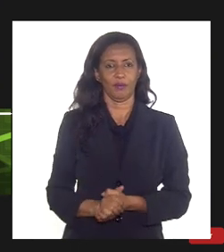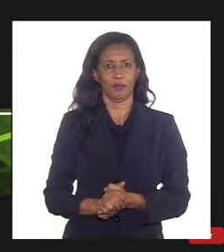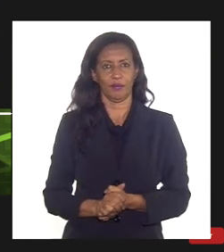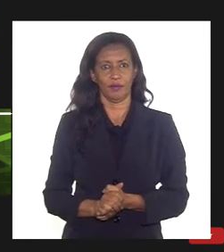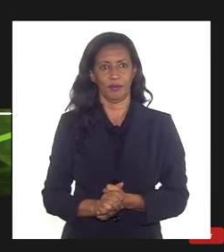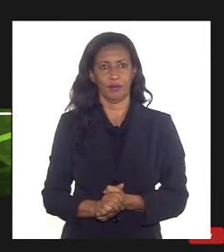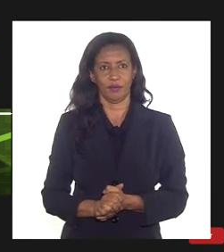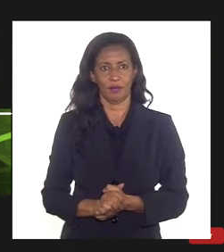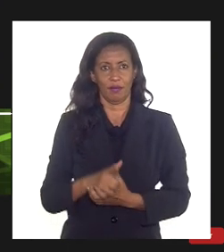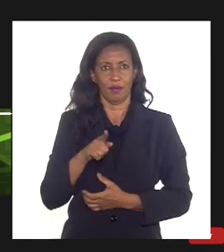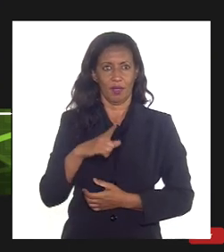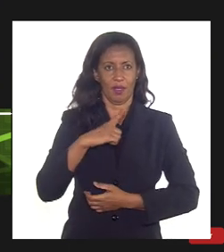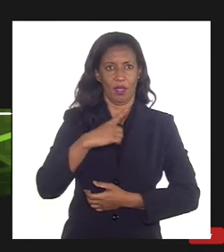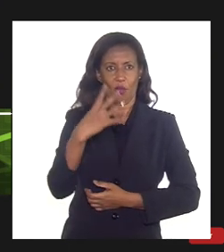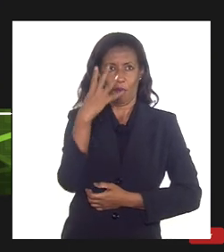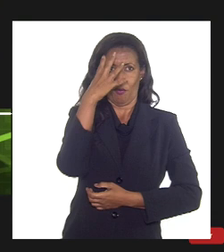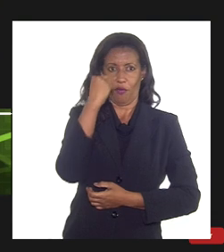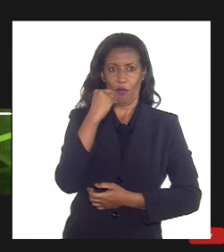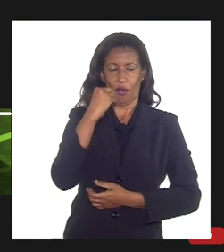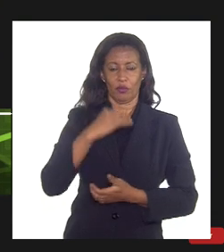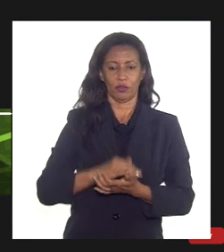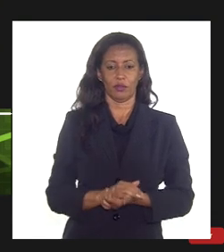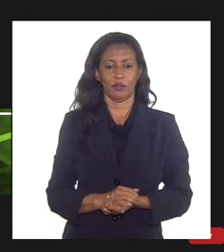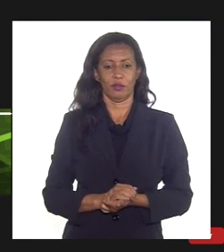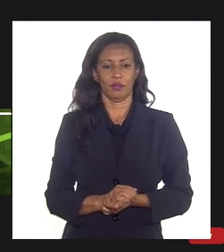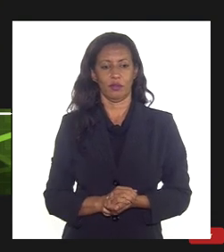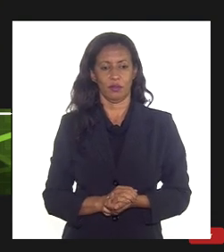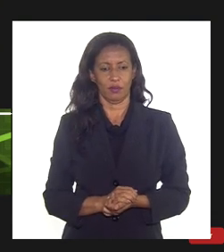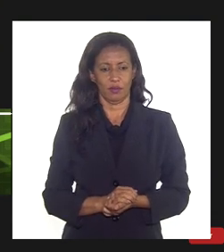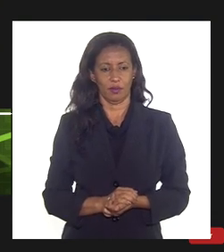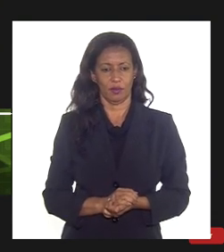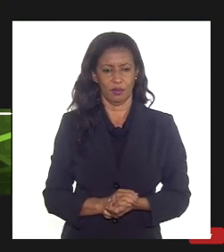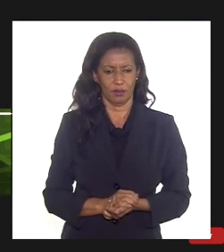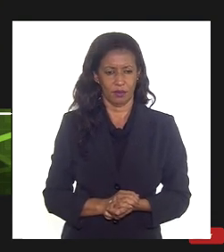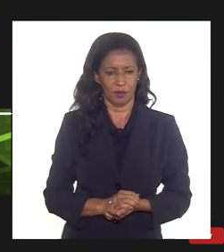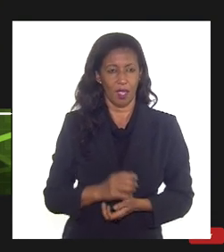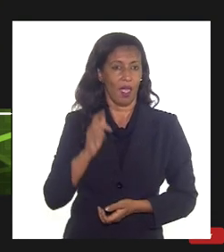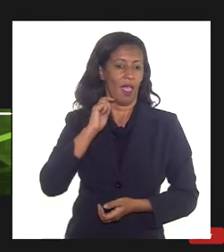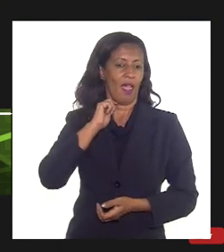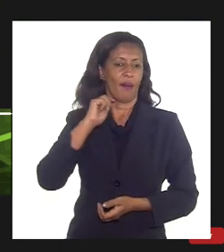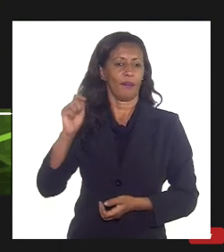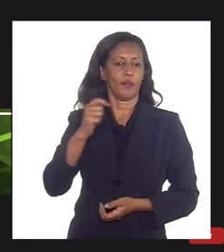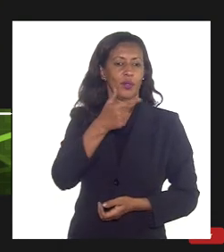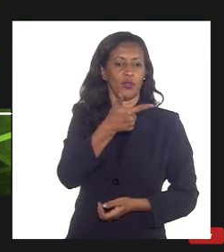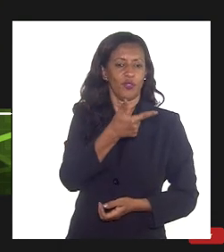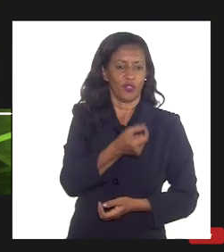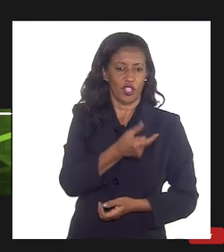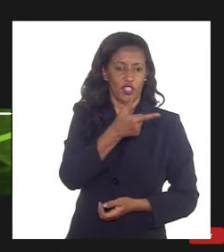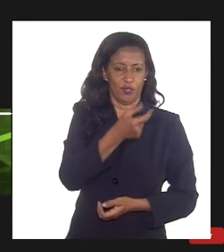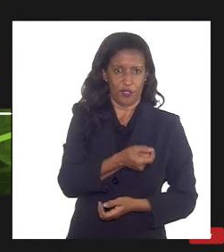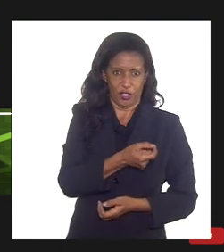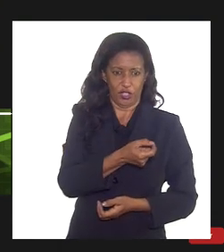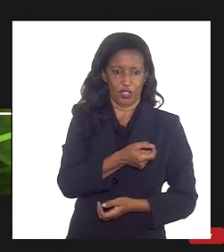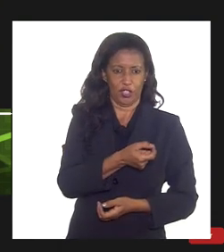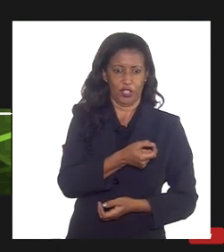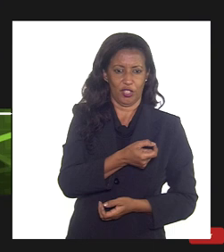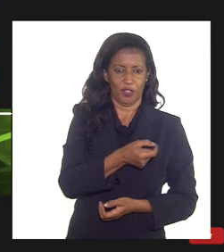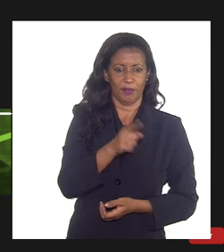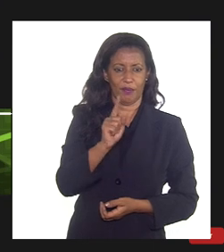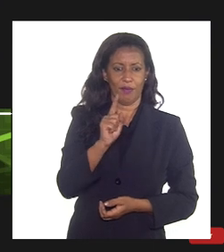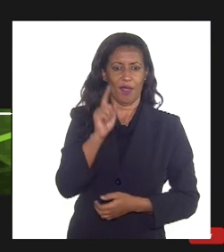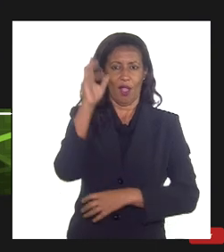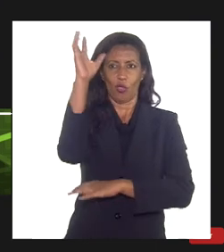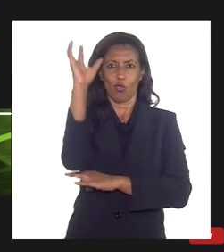Aqui temos uma foto de abril de 2020, aqui uma mais recente, quando já tínhamos aqui as torres